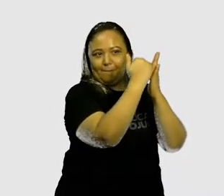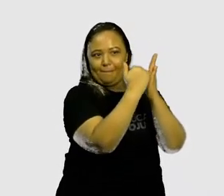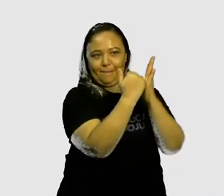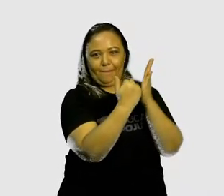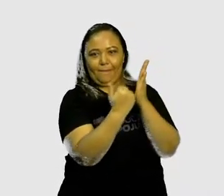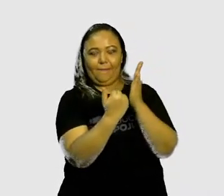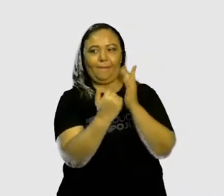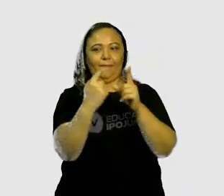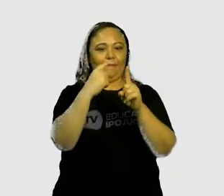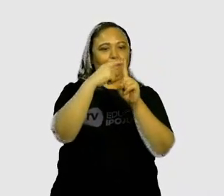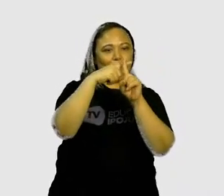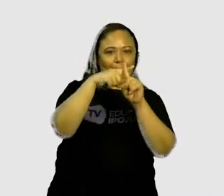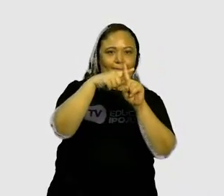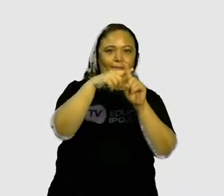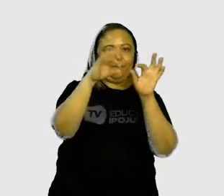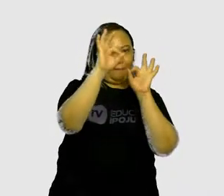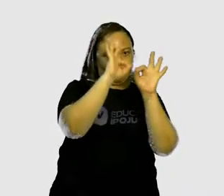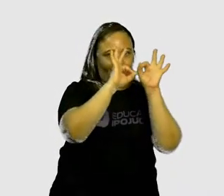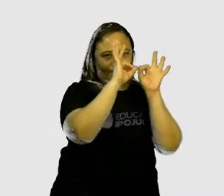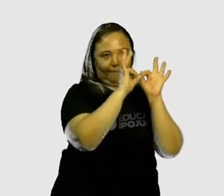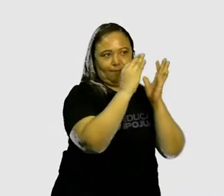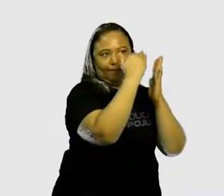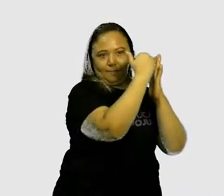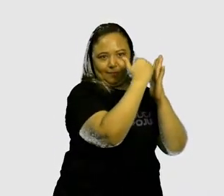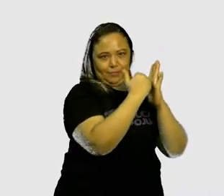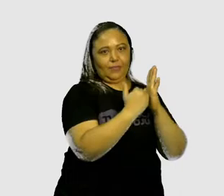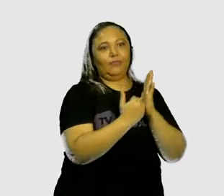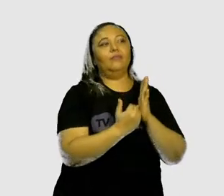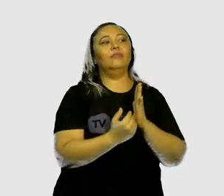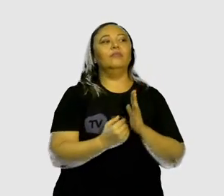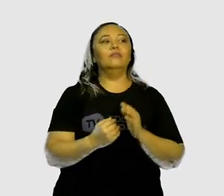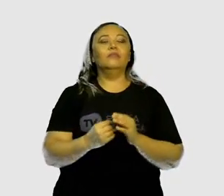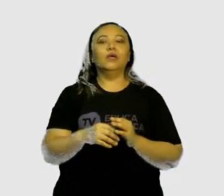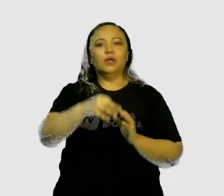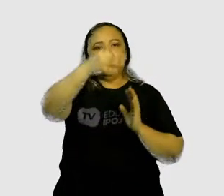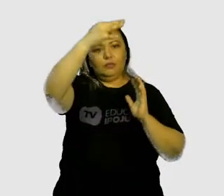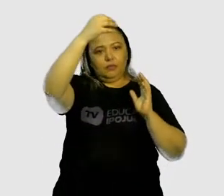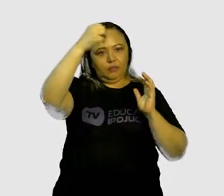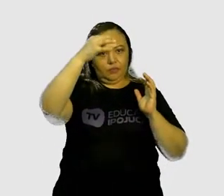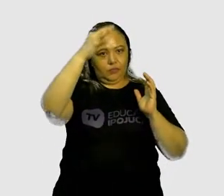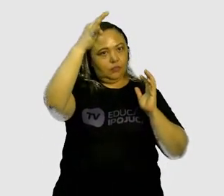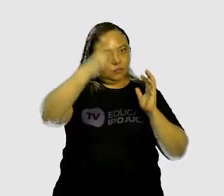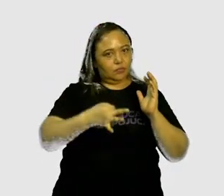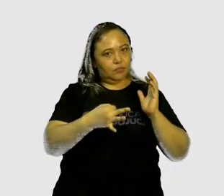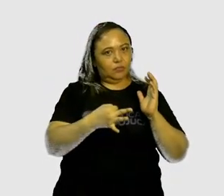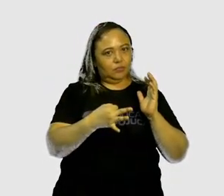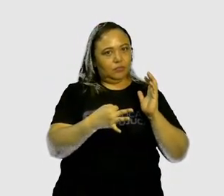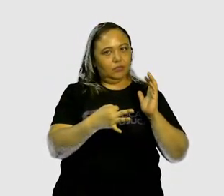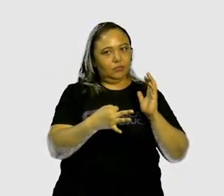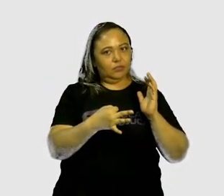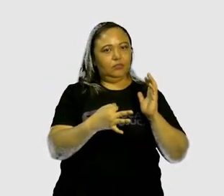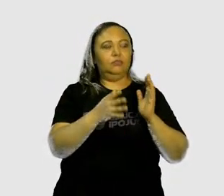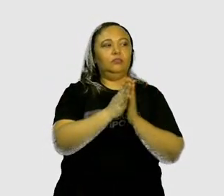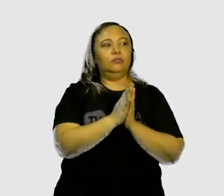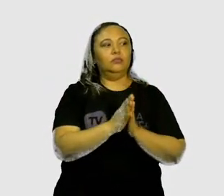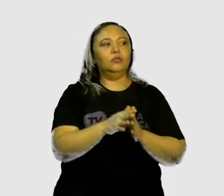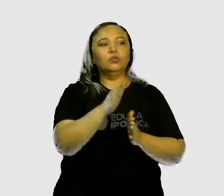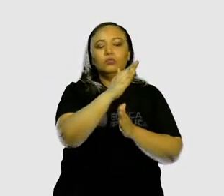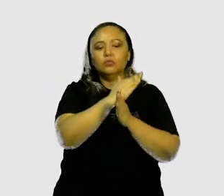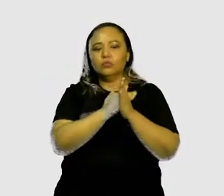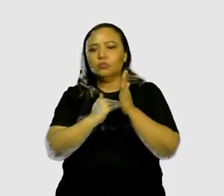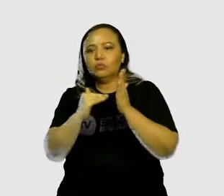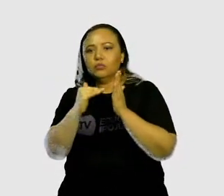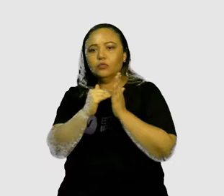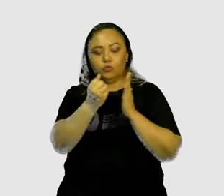operação da adição. E ela tem uma organização muito séria. Pois é, existe um detalhe. Todos